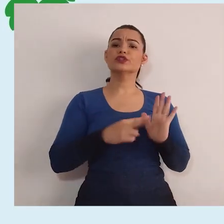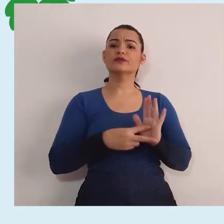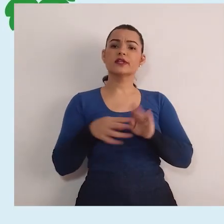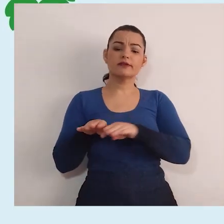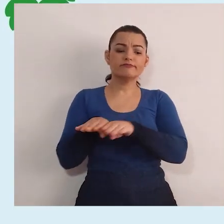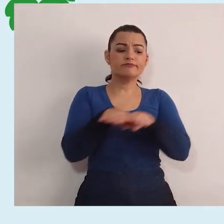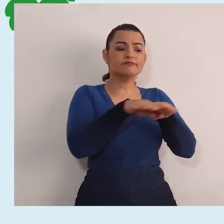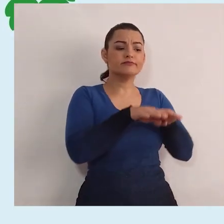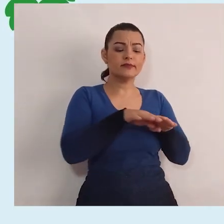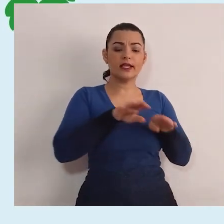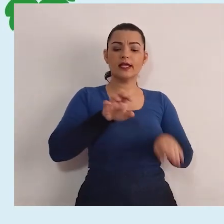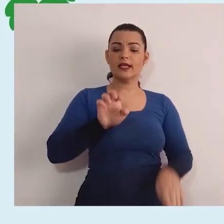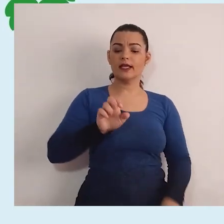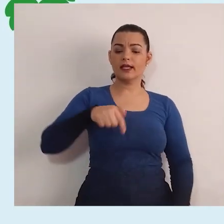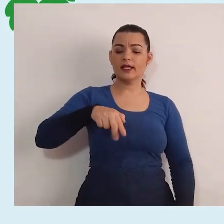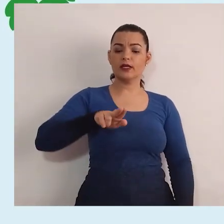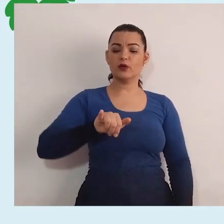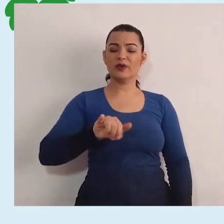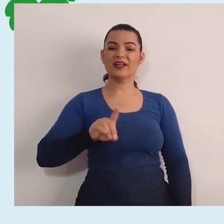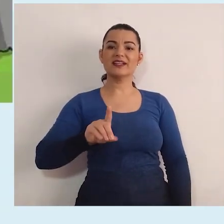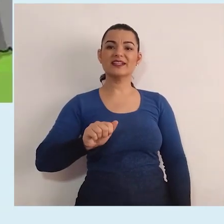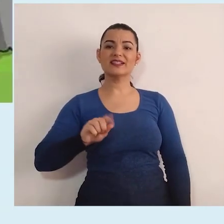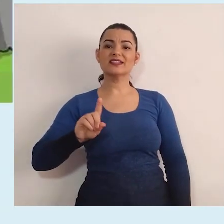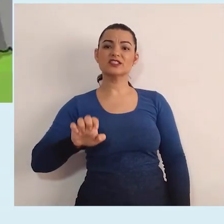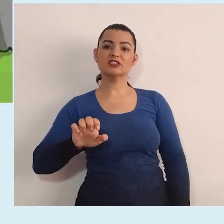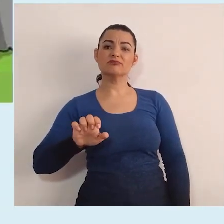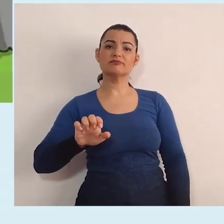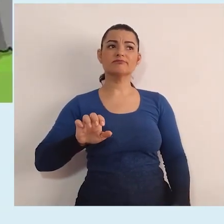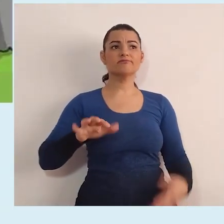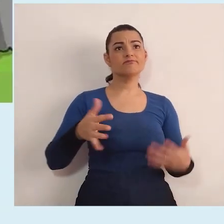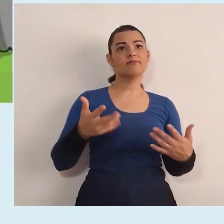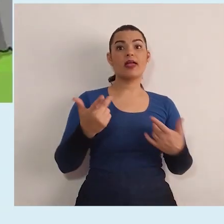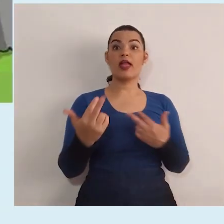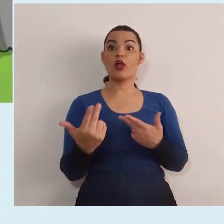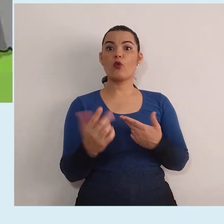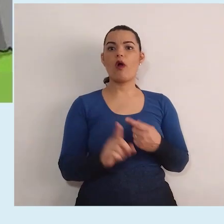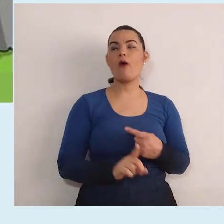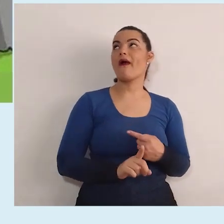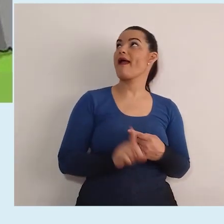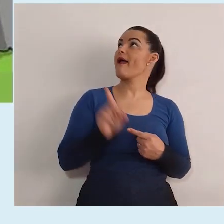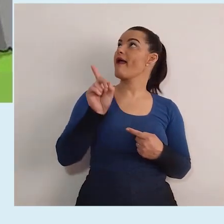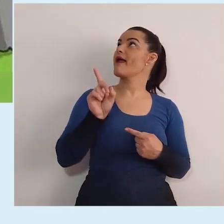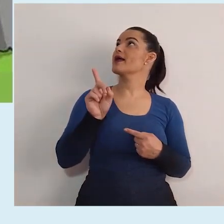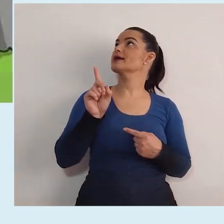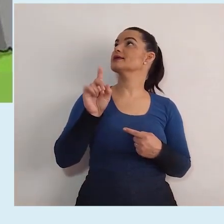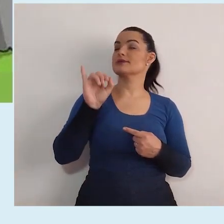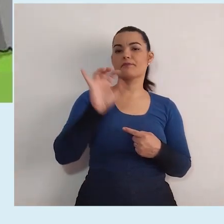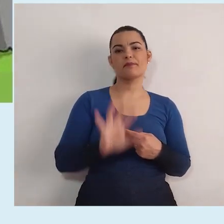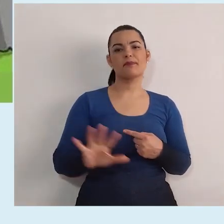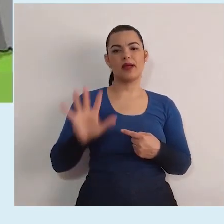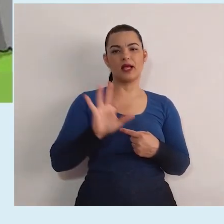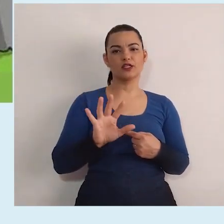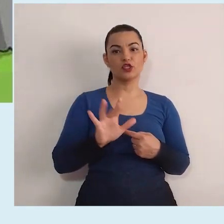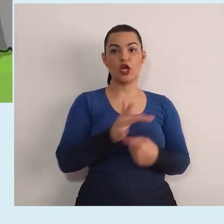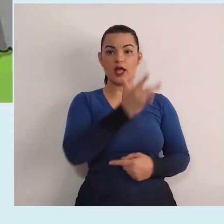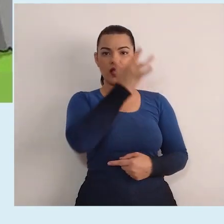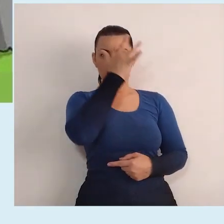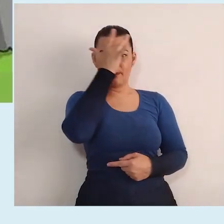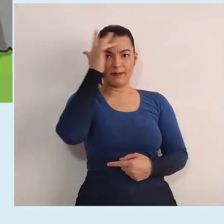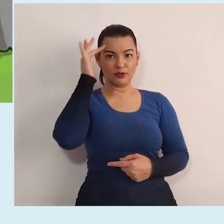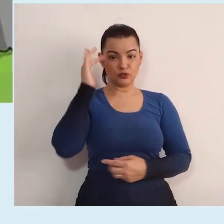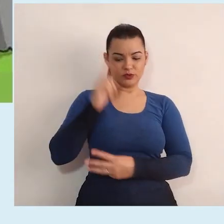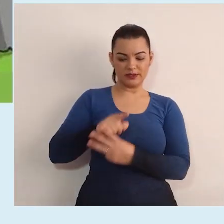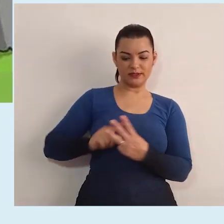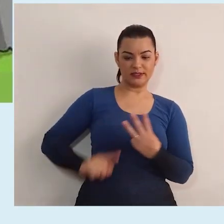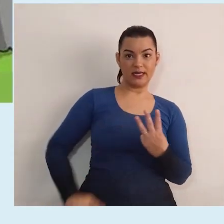equidade? A equidade funciona mais ou menos como nessa imagem. As três pessoas